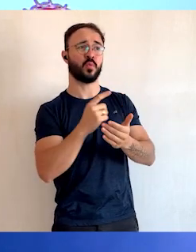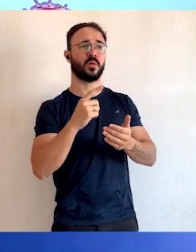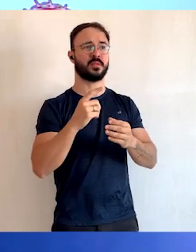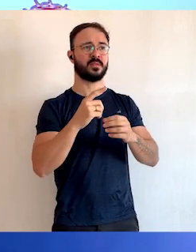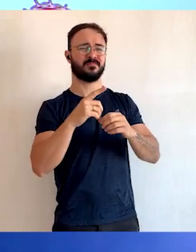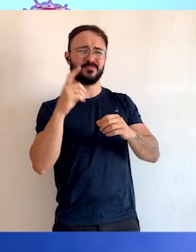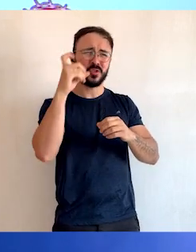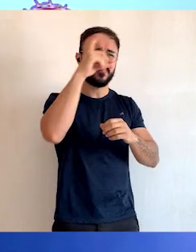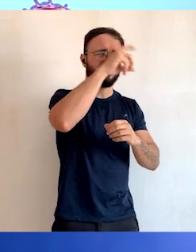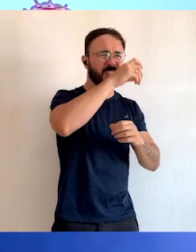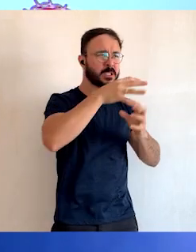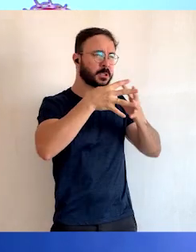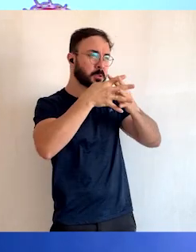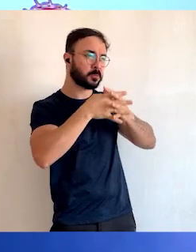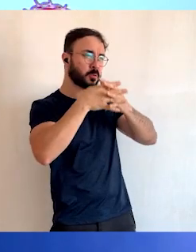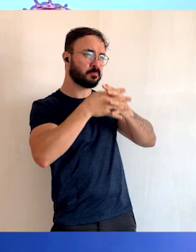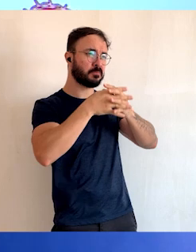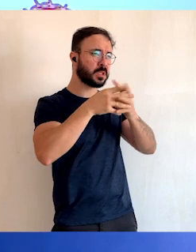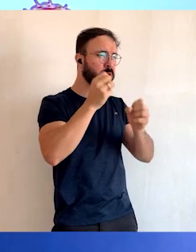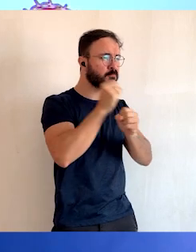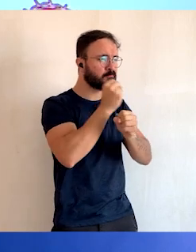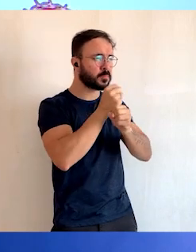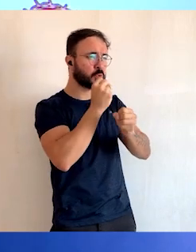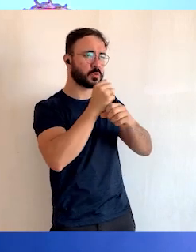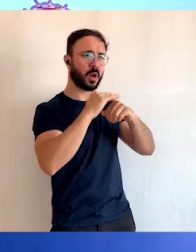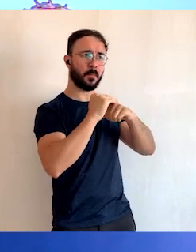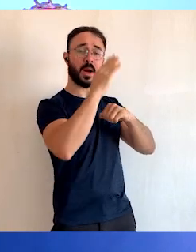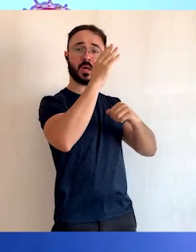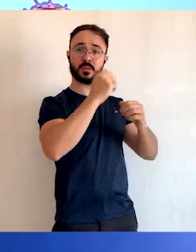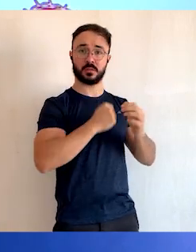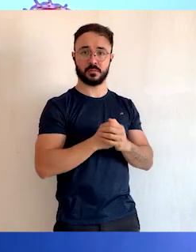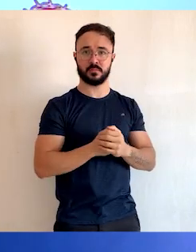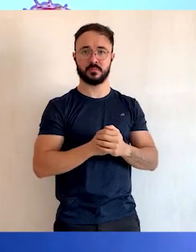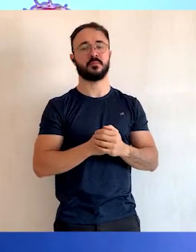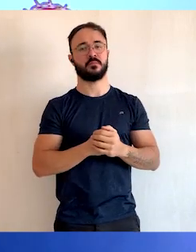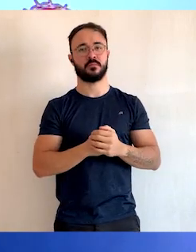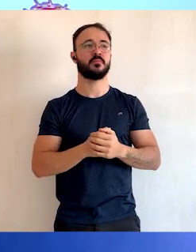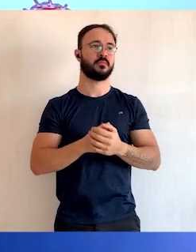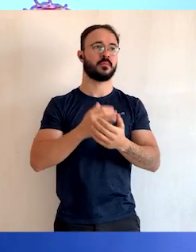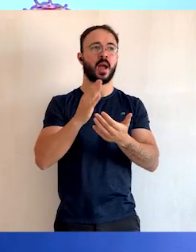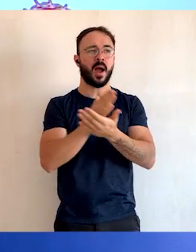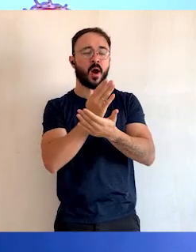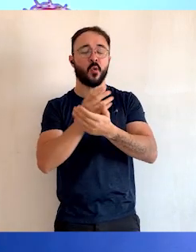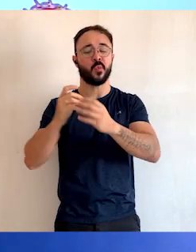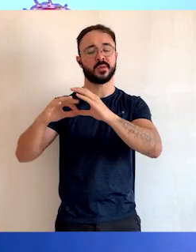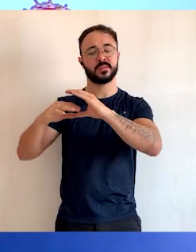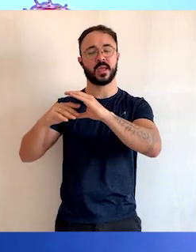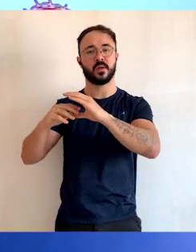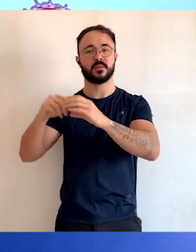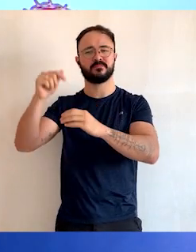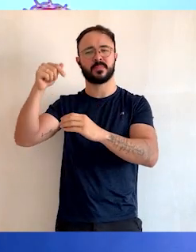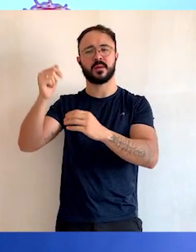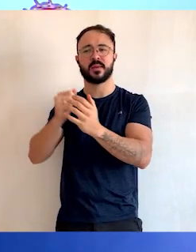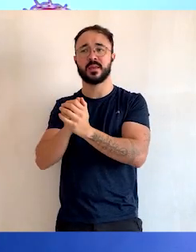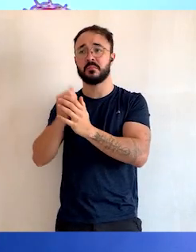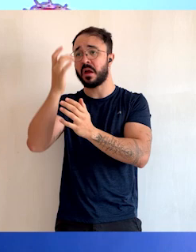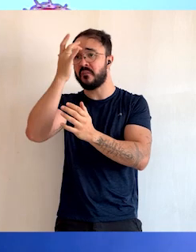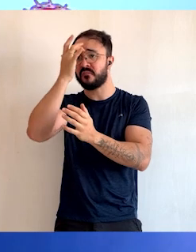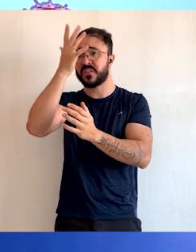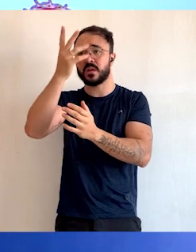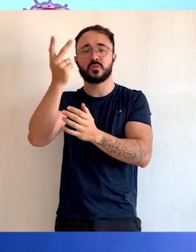Existem células que têm uma complexidade maior do que as outras, porque estas têm